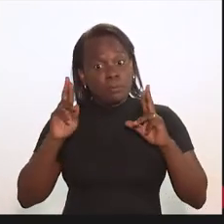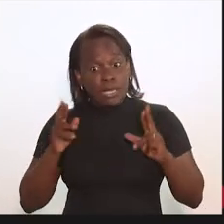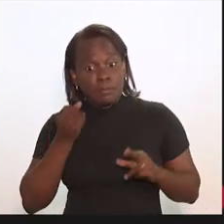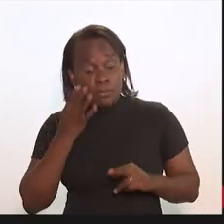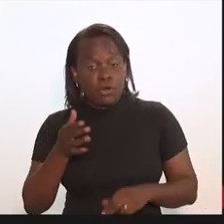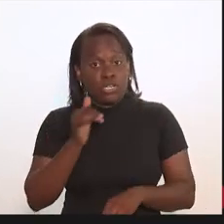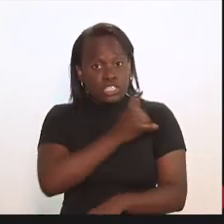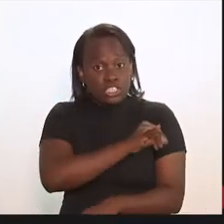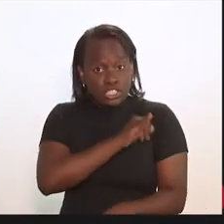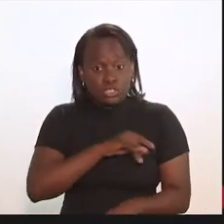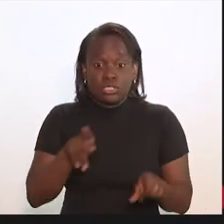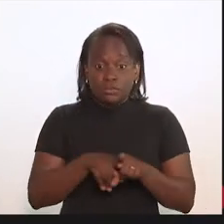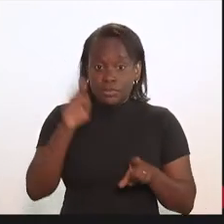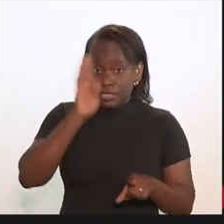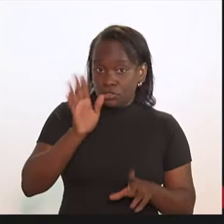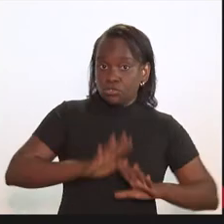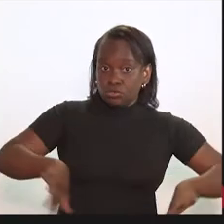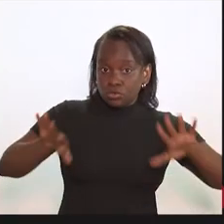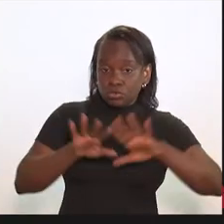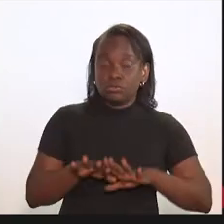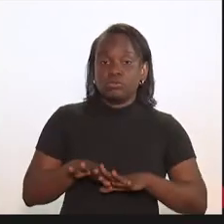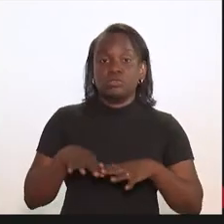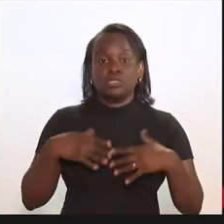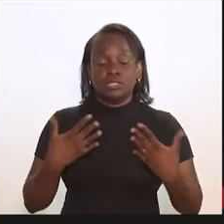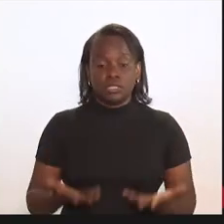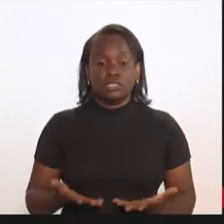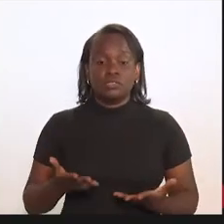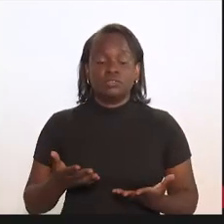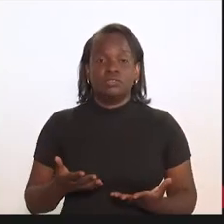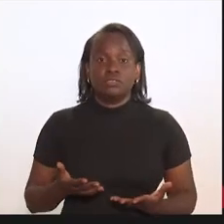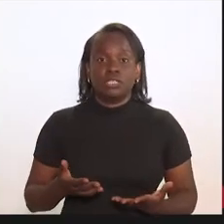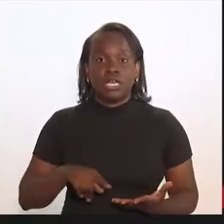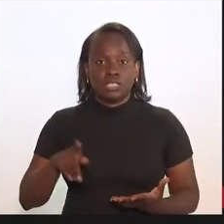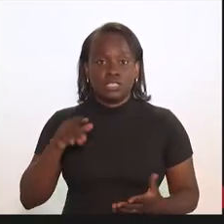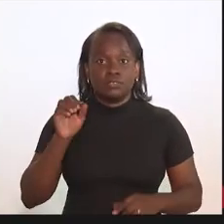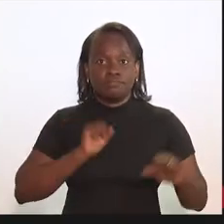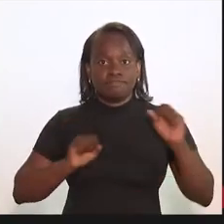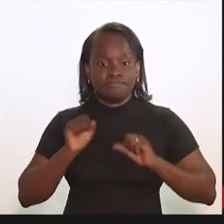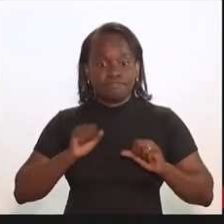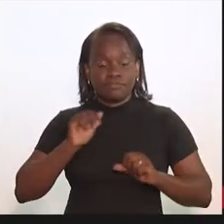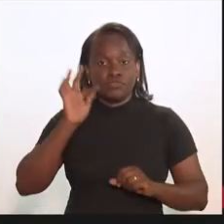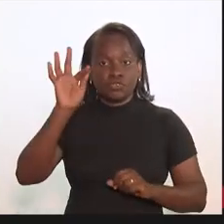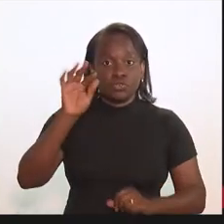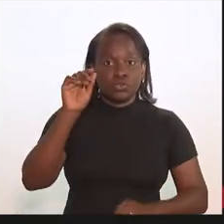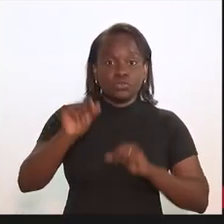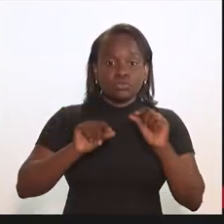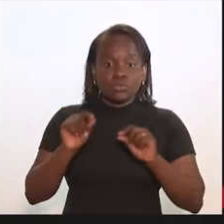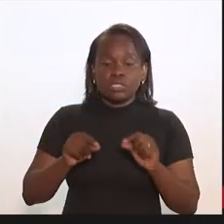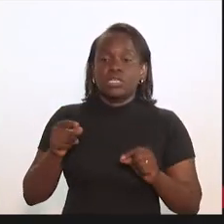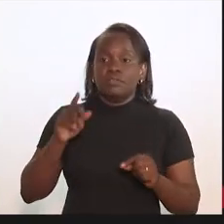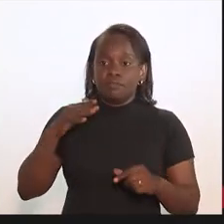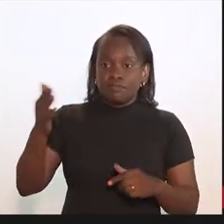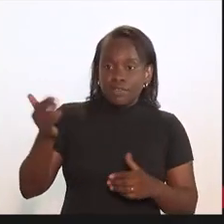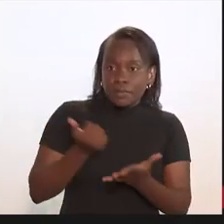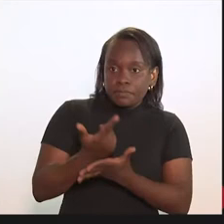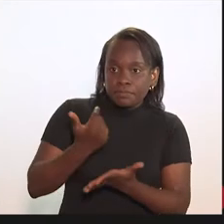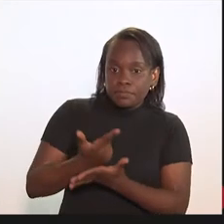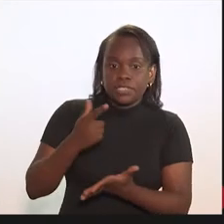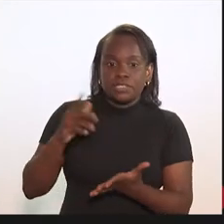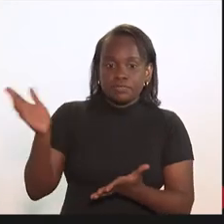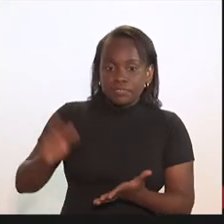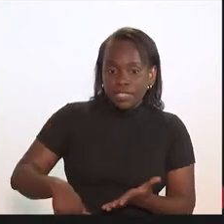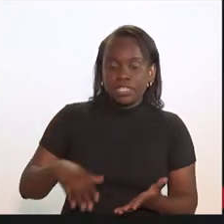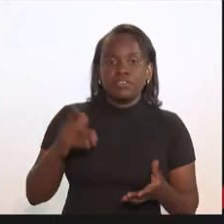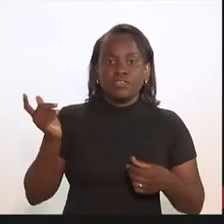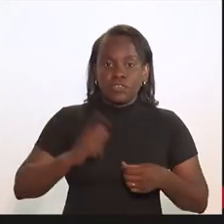ser boa para o Rio de Janeiro, boa para o país, a gente tem esperança que as encomendas estão para vir, a gente